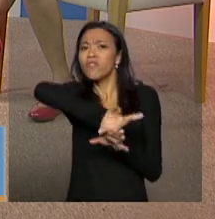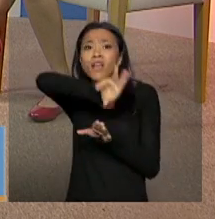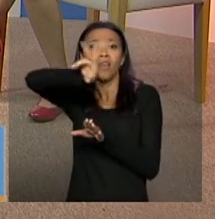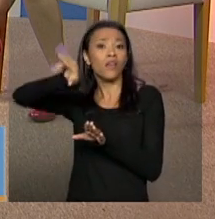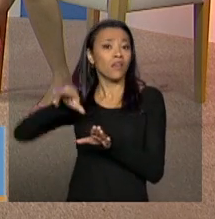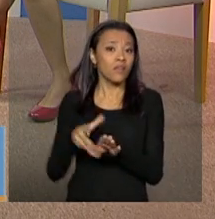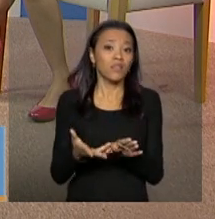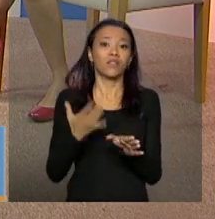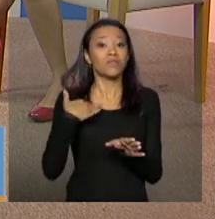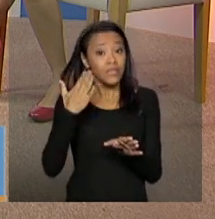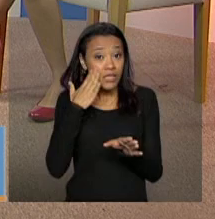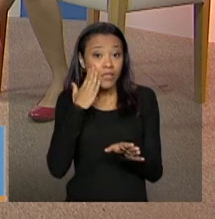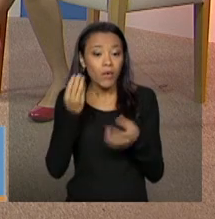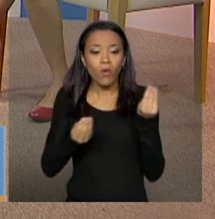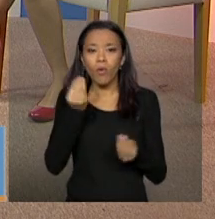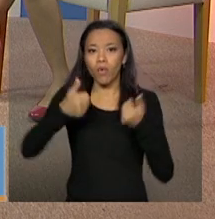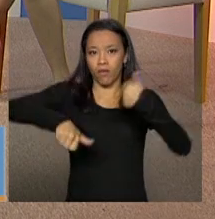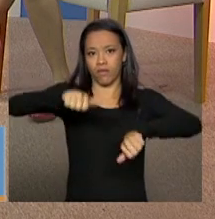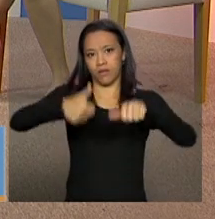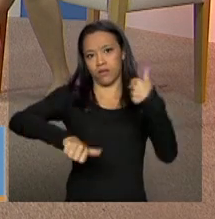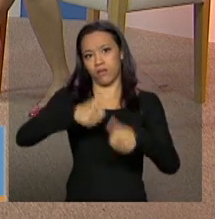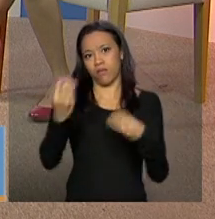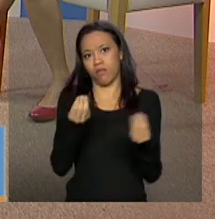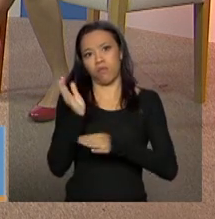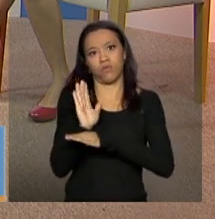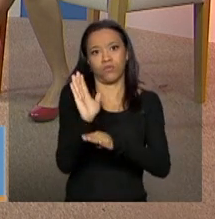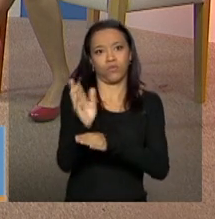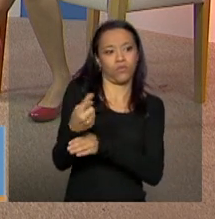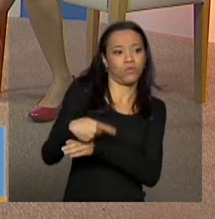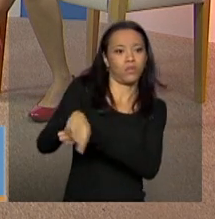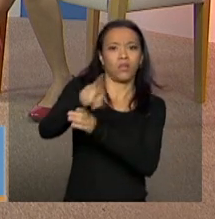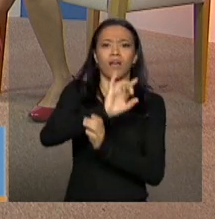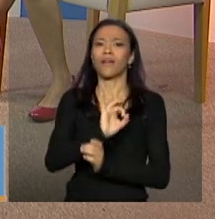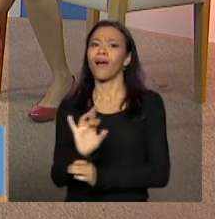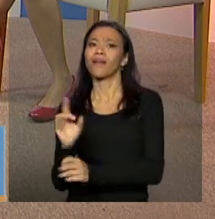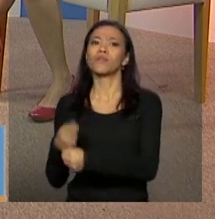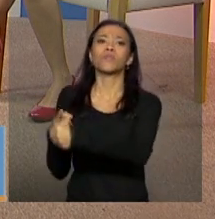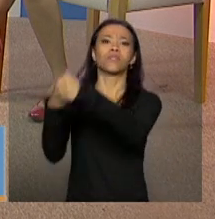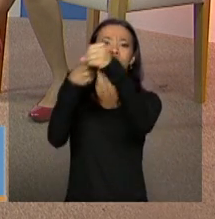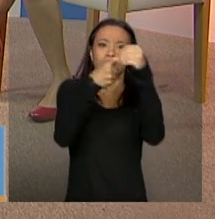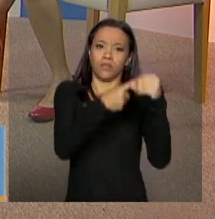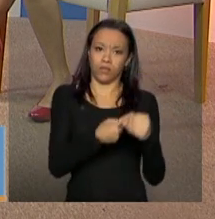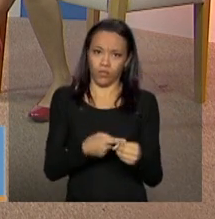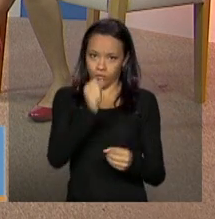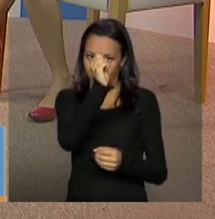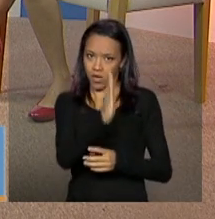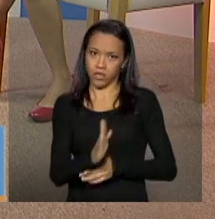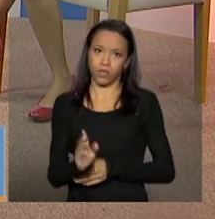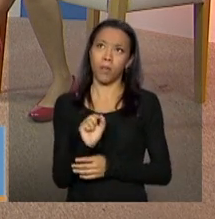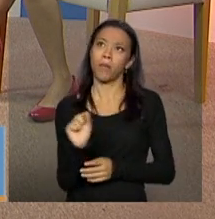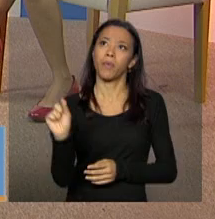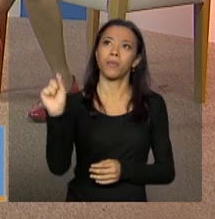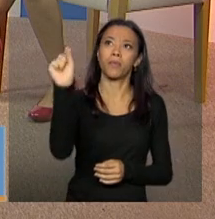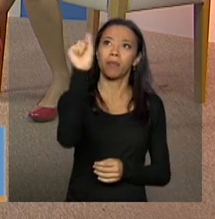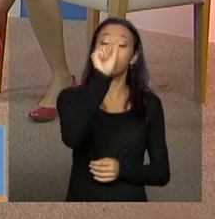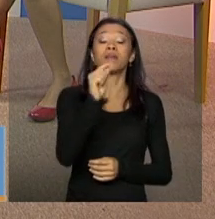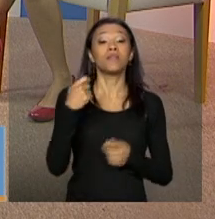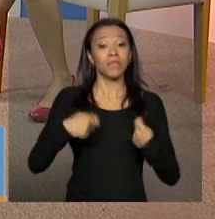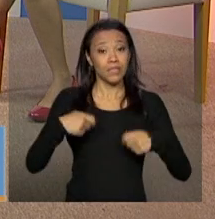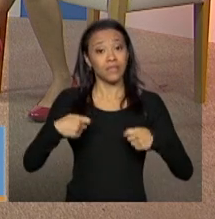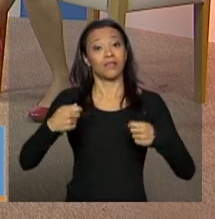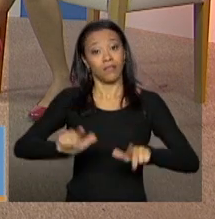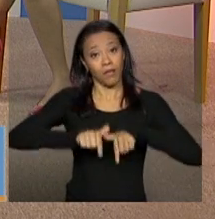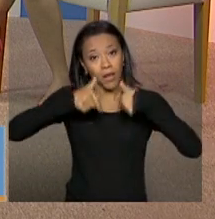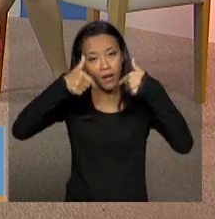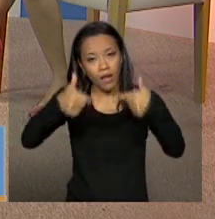dessa despoteção social que existe, né, em cada município hoje e que deverá ser trabalhada e efetivamente